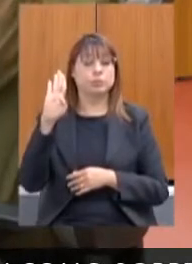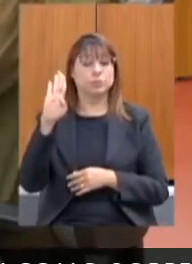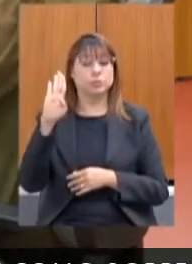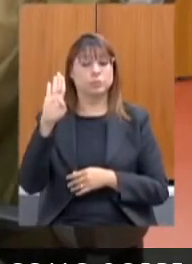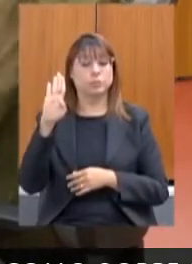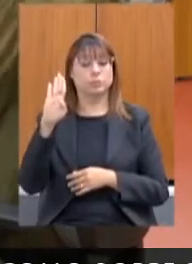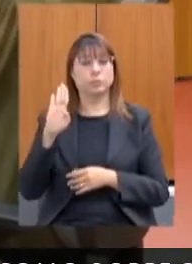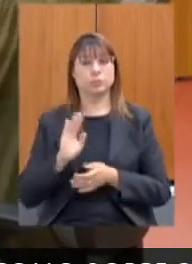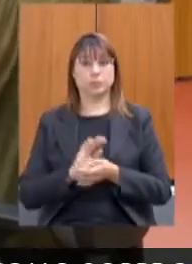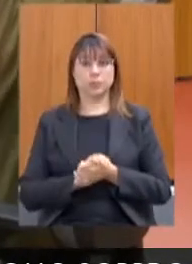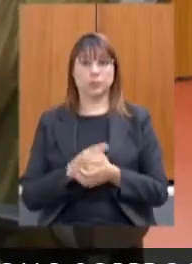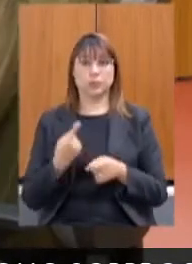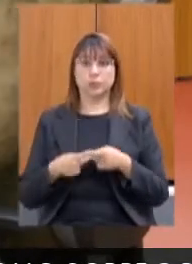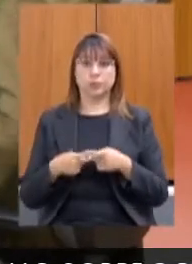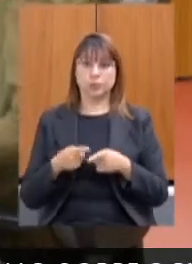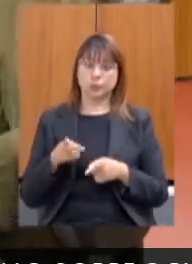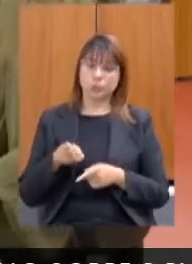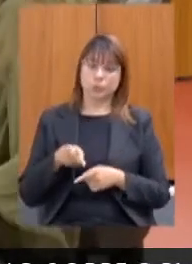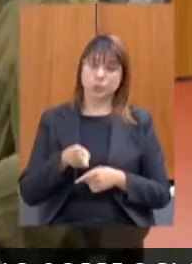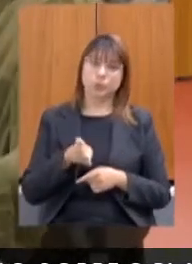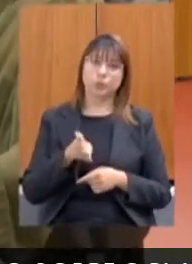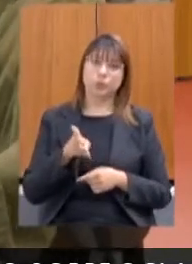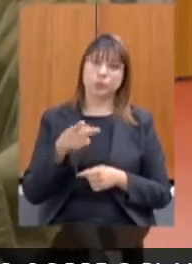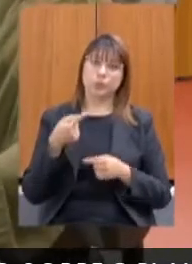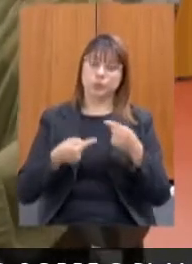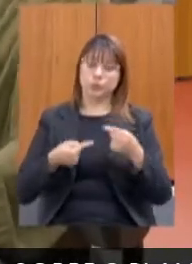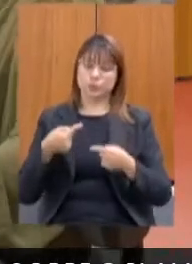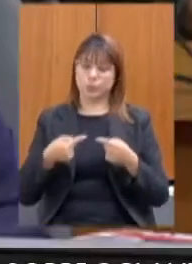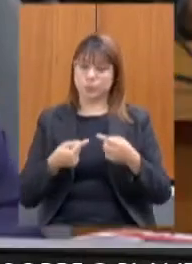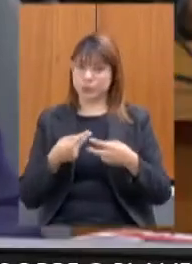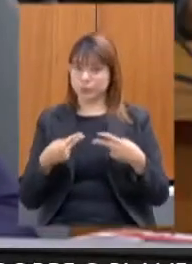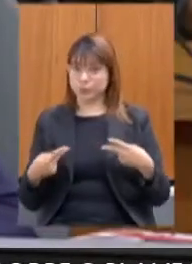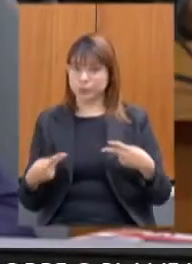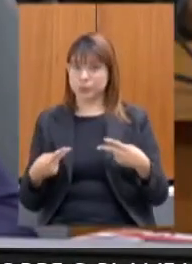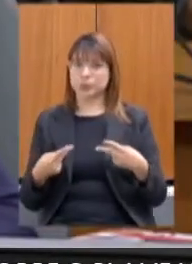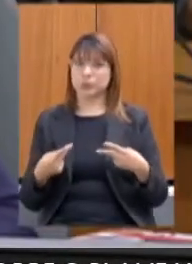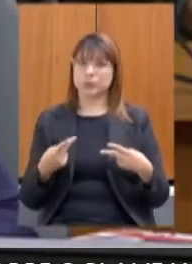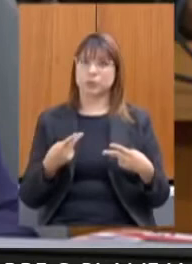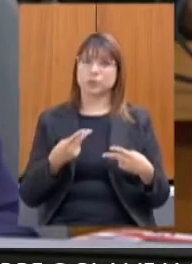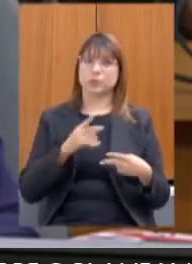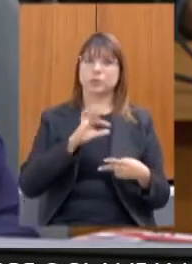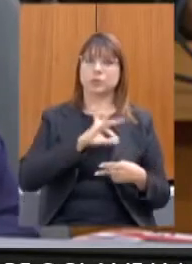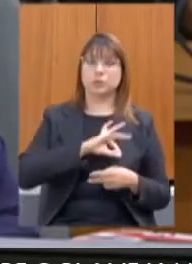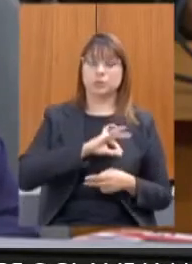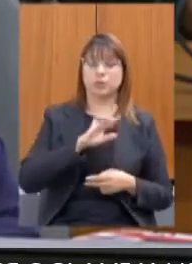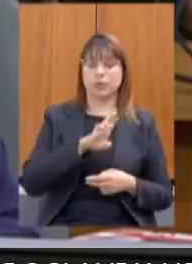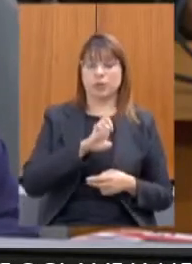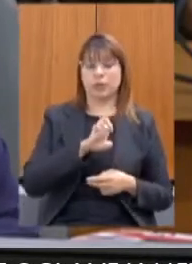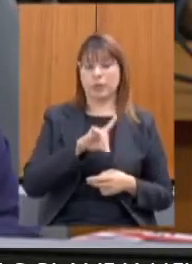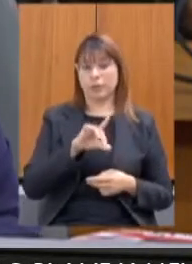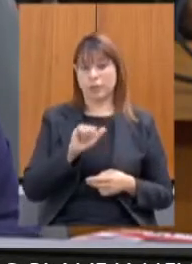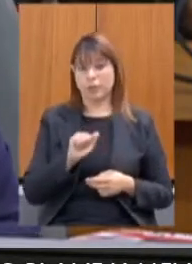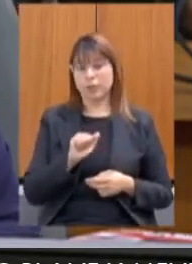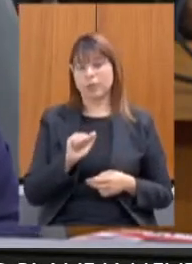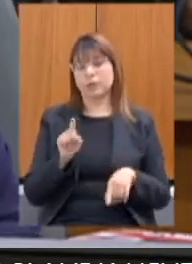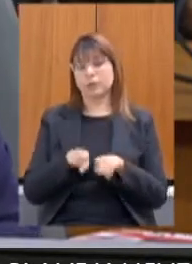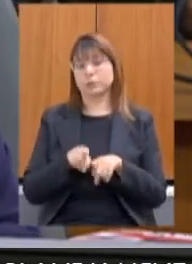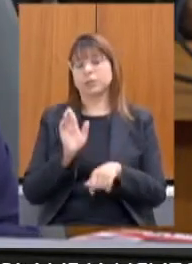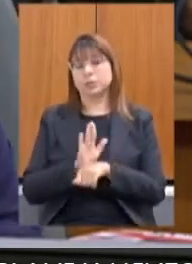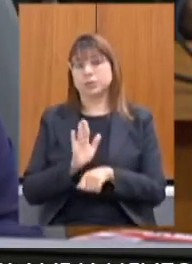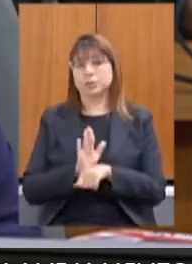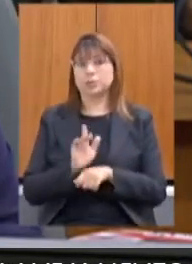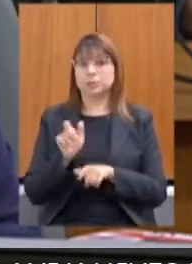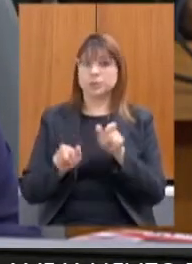porque a continuidade de políticas de transferência de renda, de assistência às pessoas